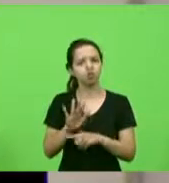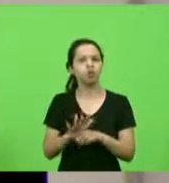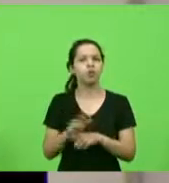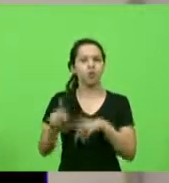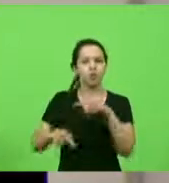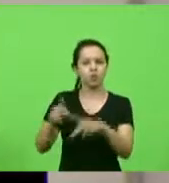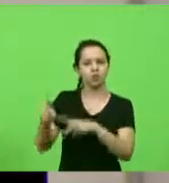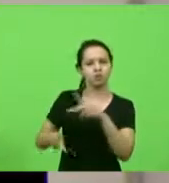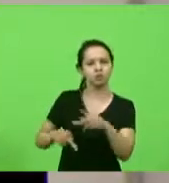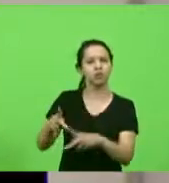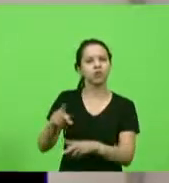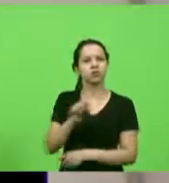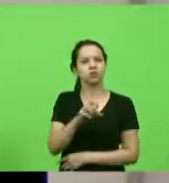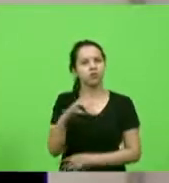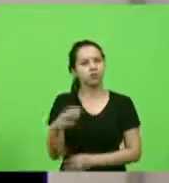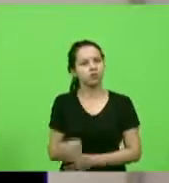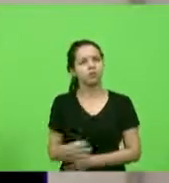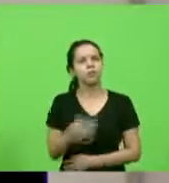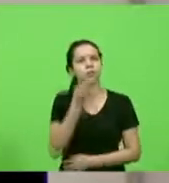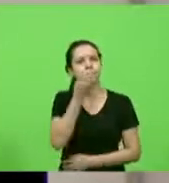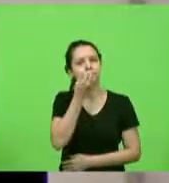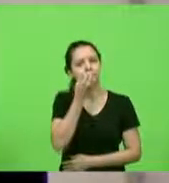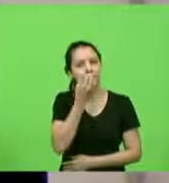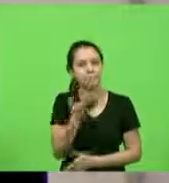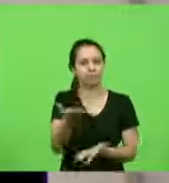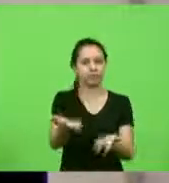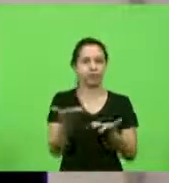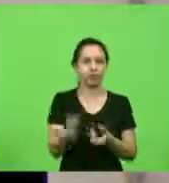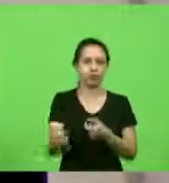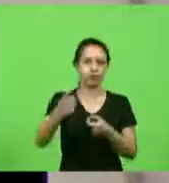Seja bem-vindo novamente à Assembleia Legislativa.